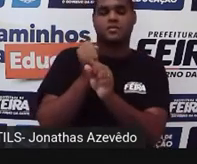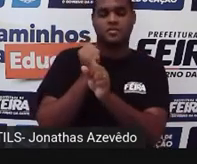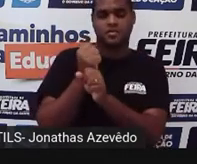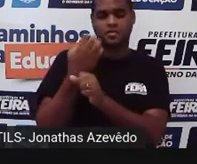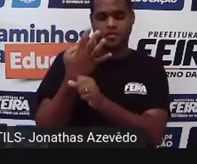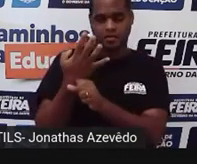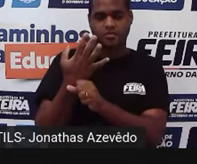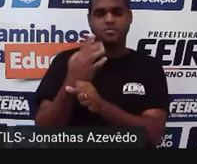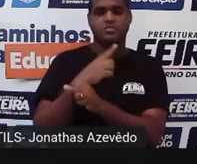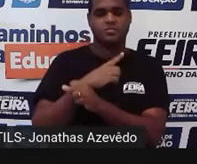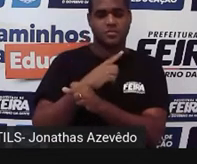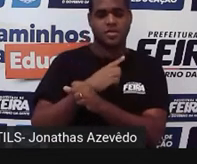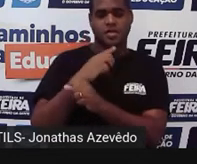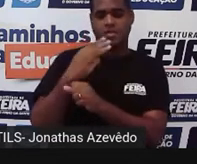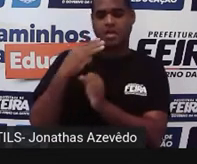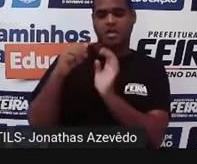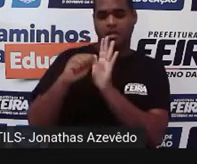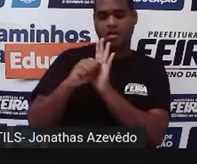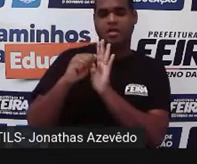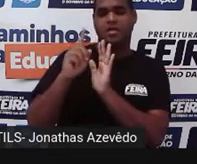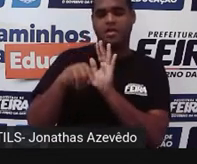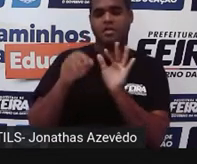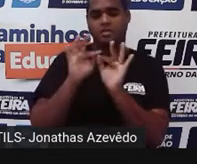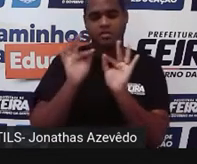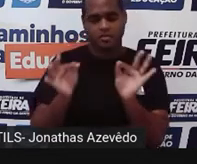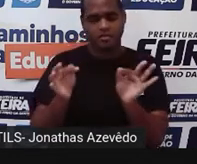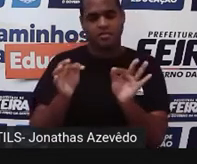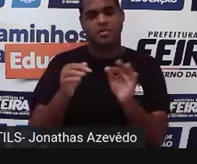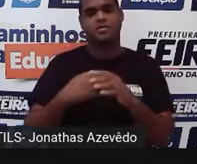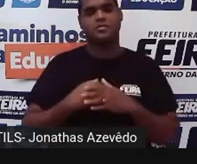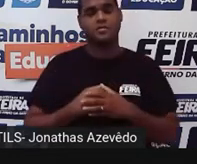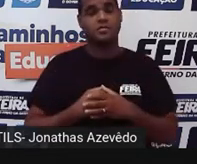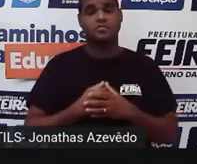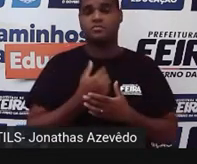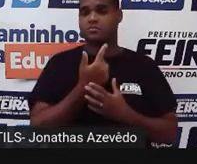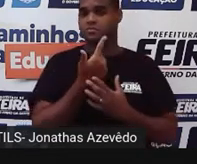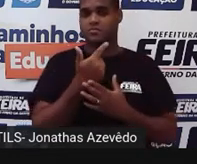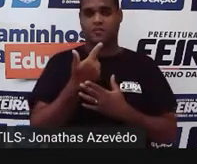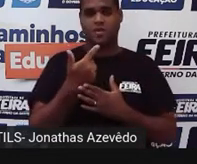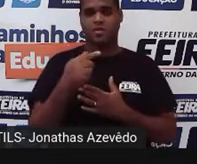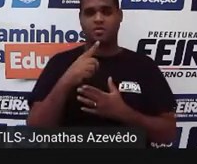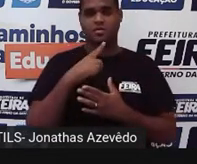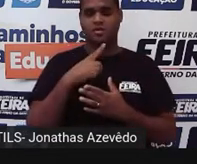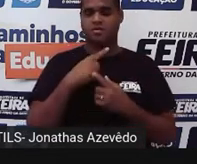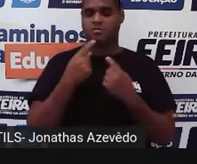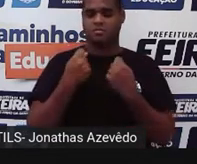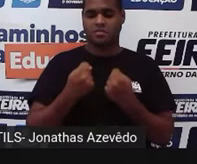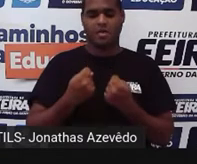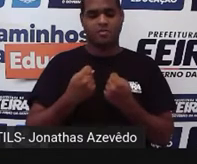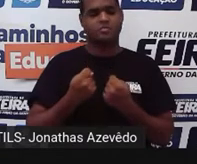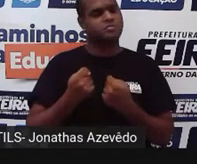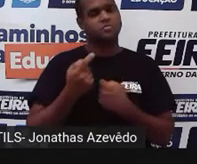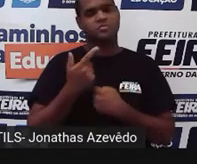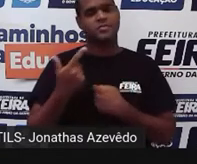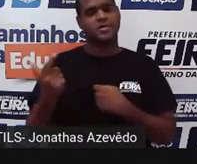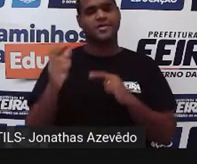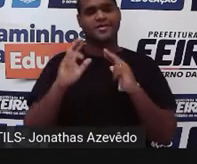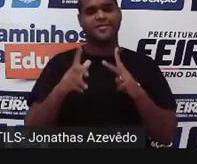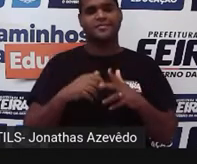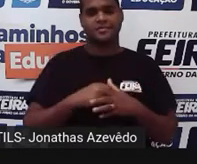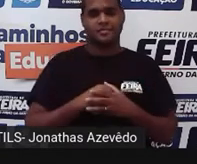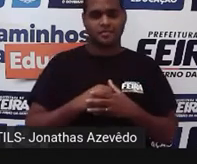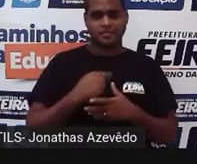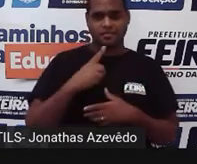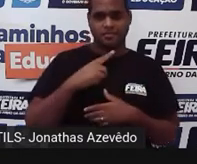Lá na média aritmética simples não tinha essa coisa de peso. Olha só. Então a gente